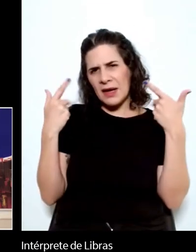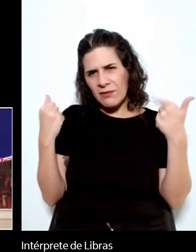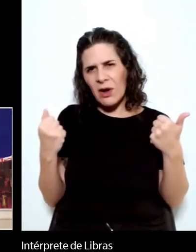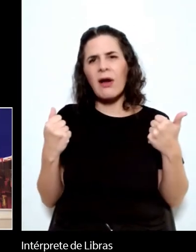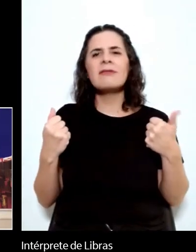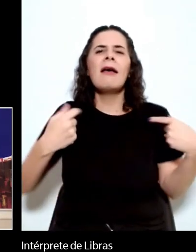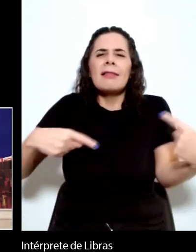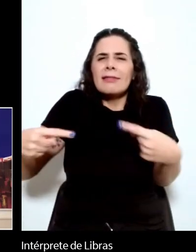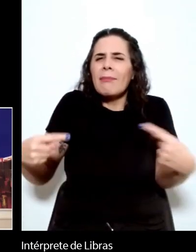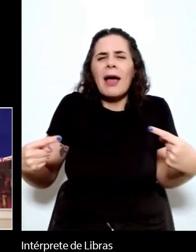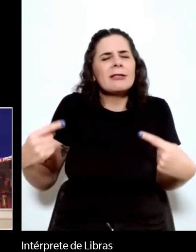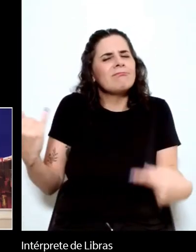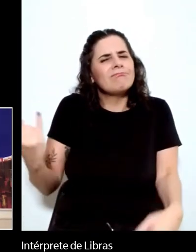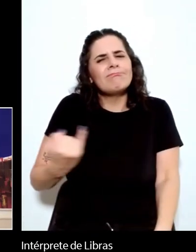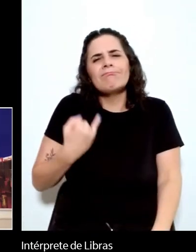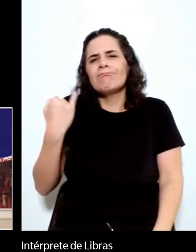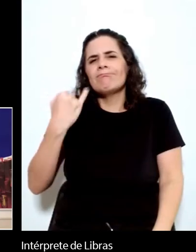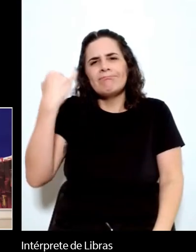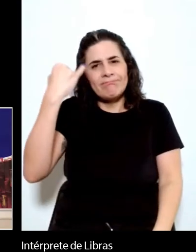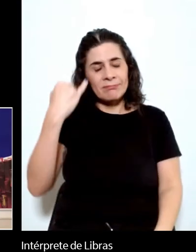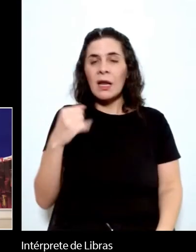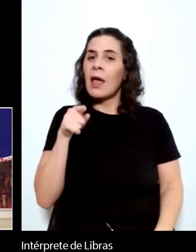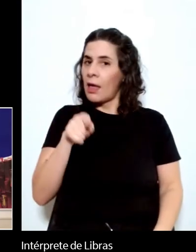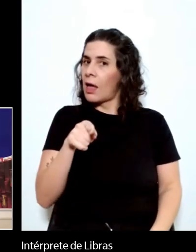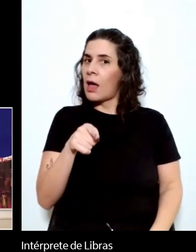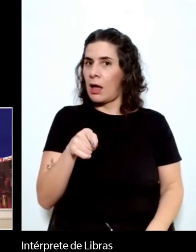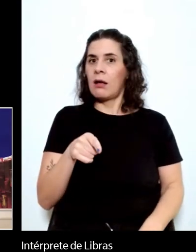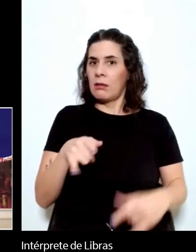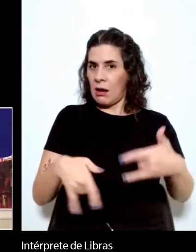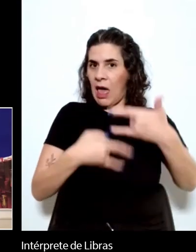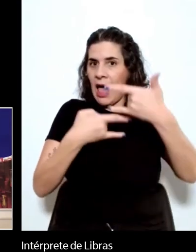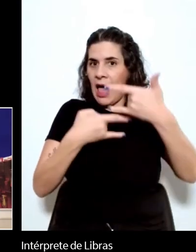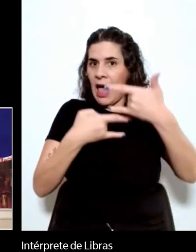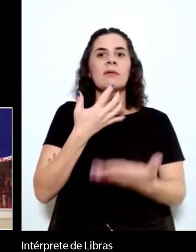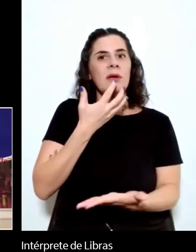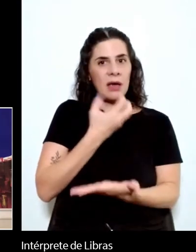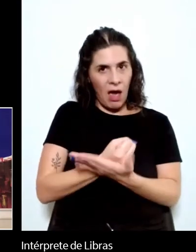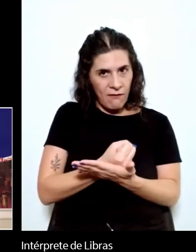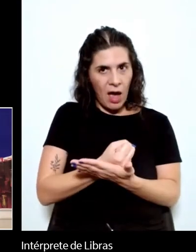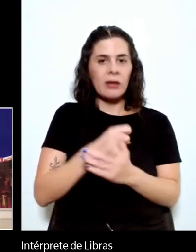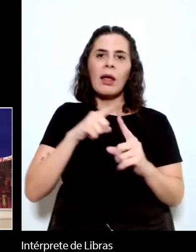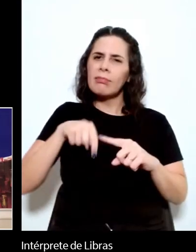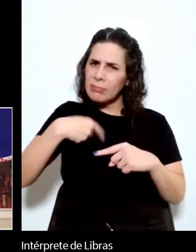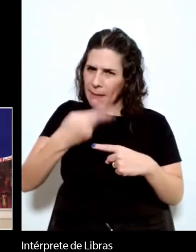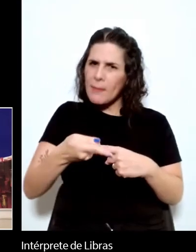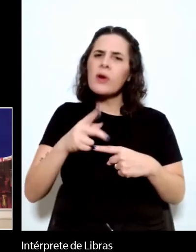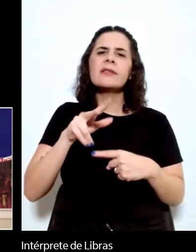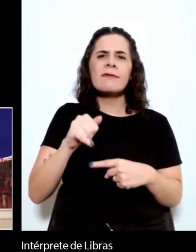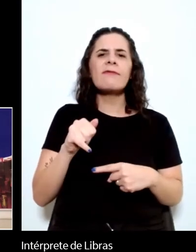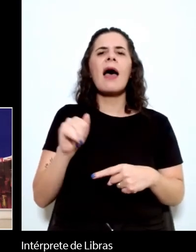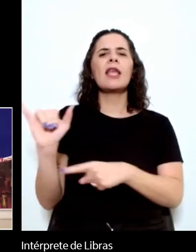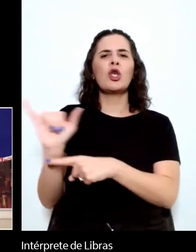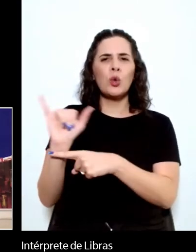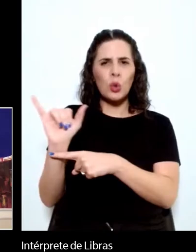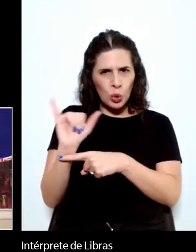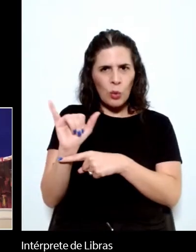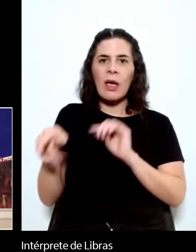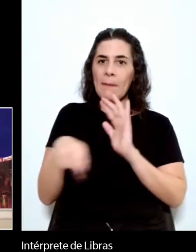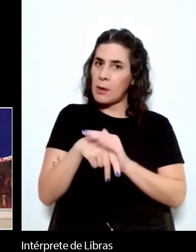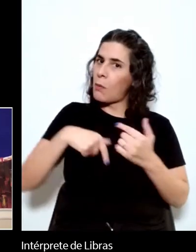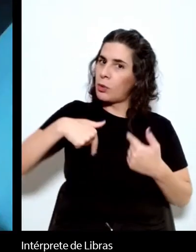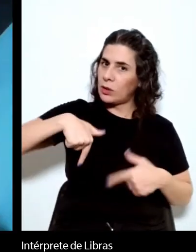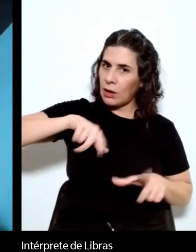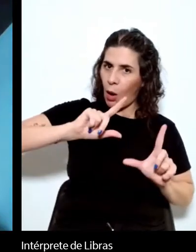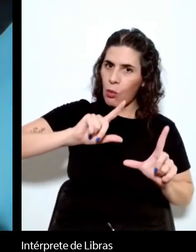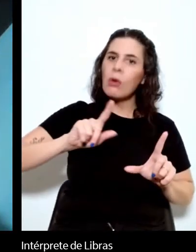reitero que toda a sessão está sendo gravada e muito em breve a sessão estará disponível no Youtube do Itaú Cultural